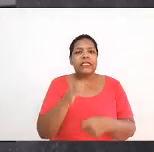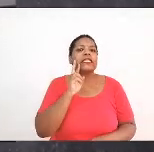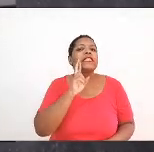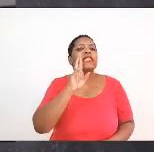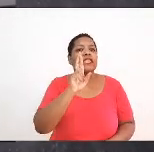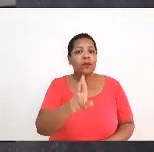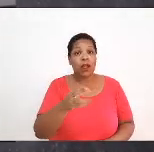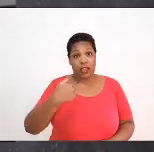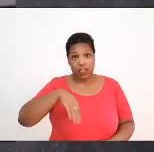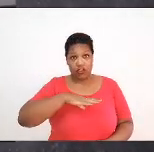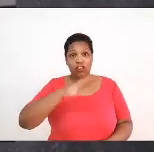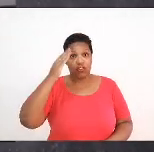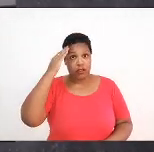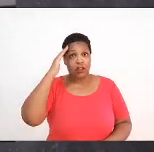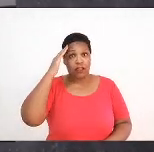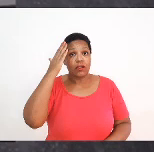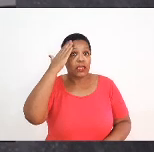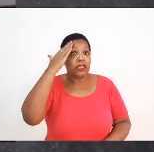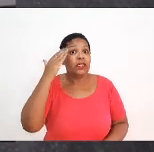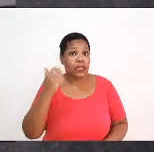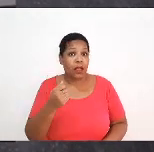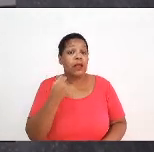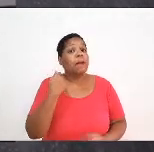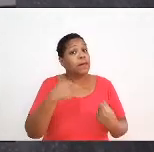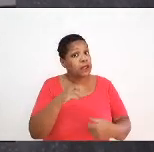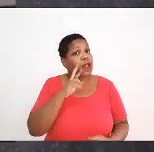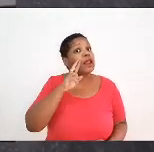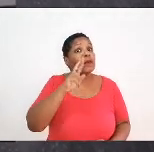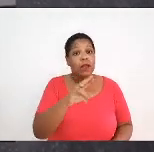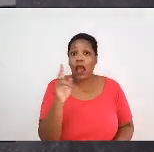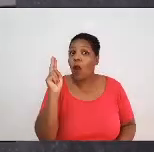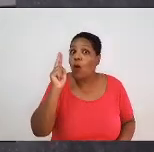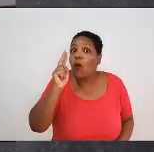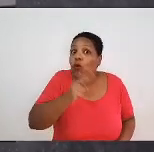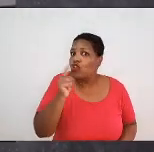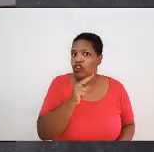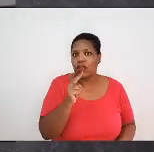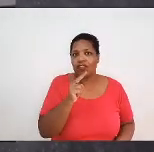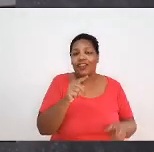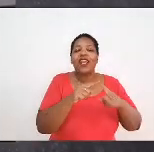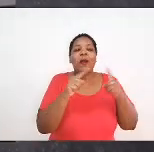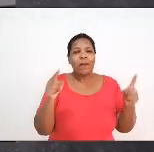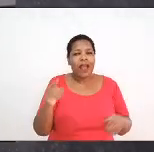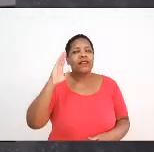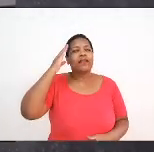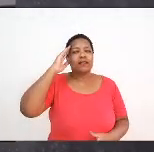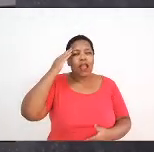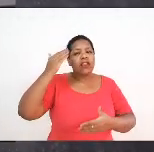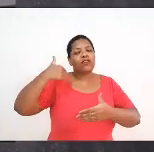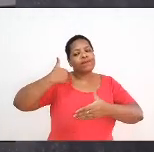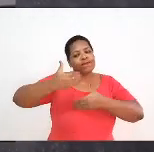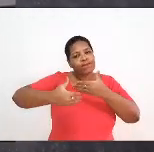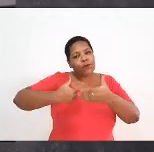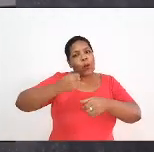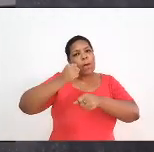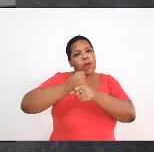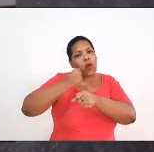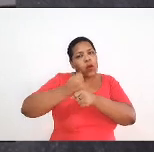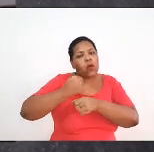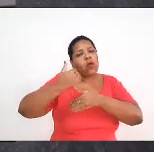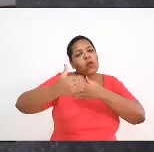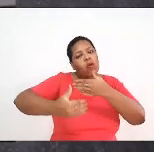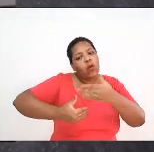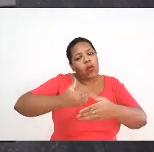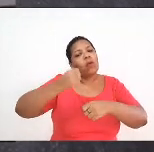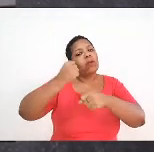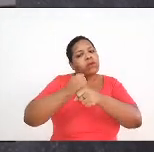que são respostas que precisam ser dadas urgentemente, mas a gente entende que como um processo precisa ser construído coletivamente,